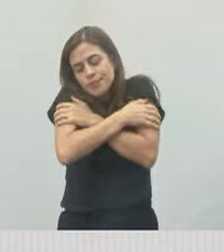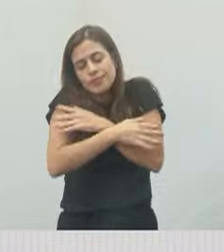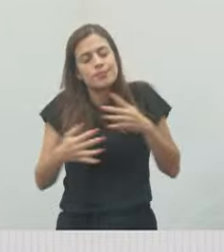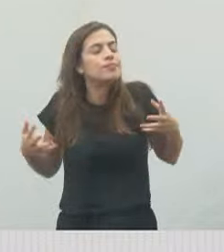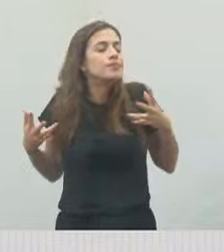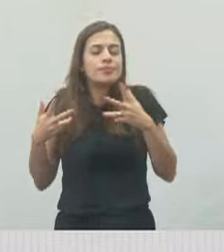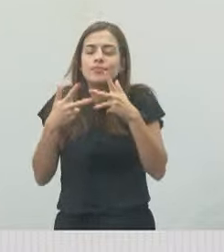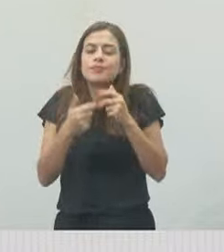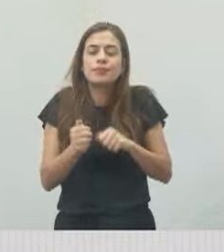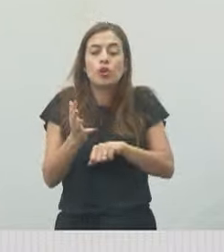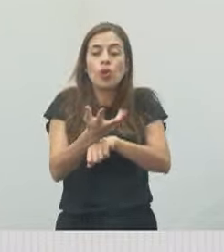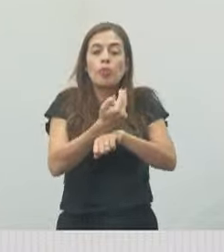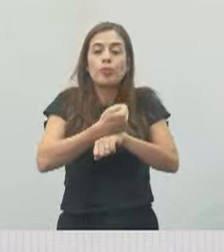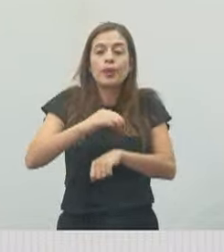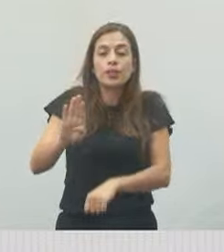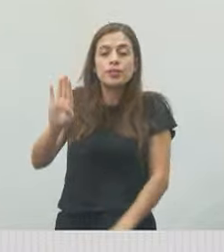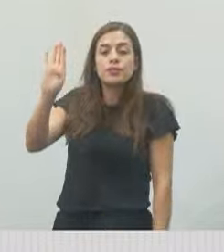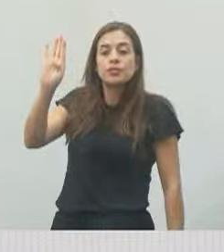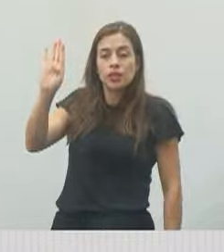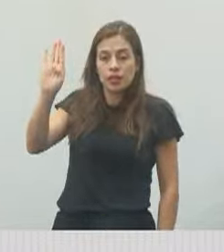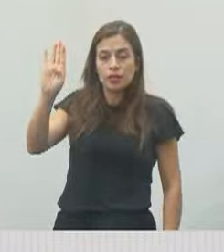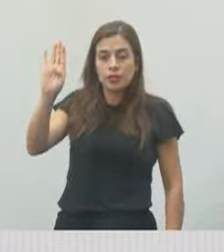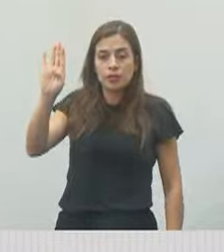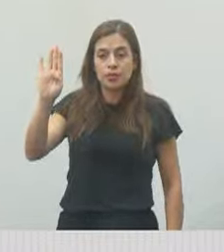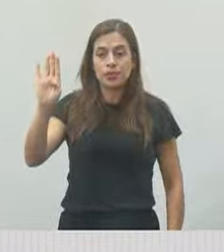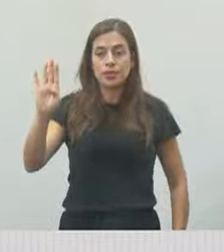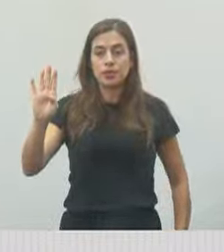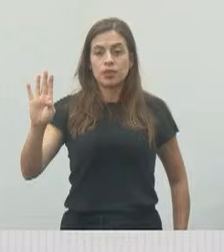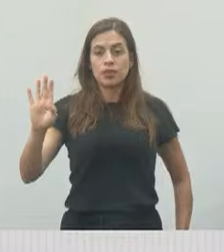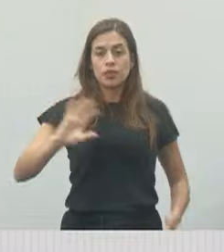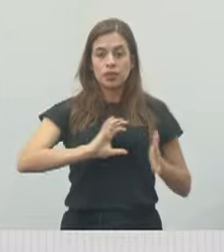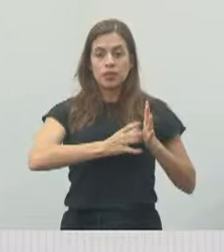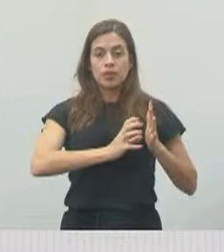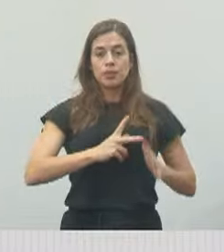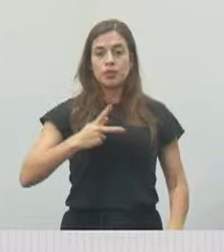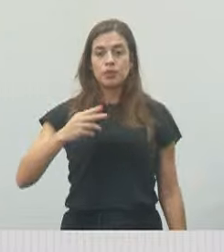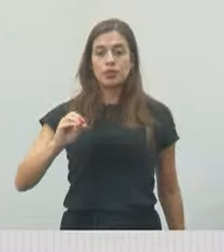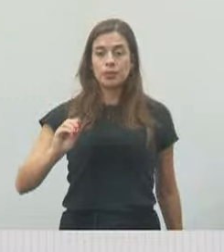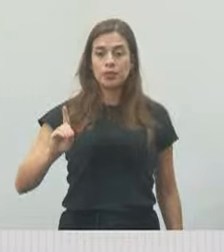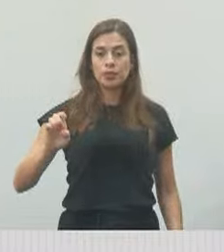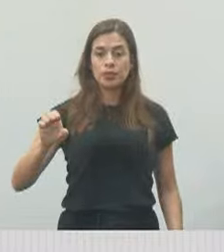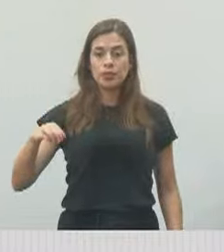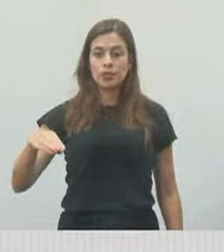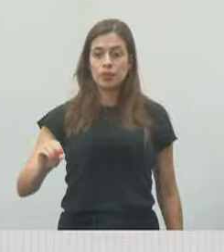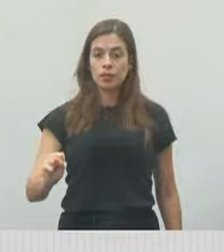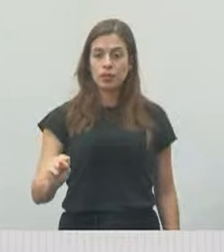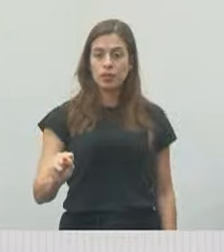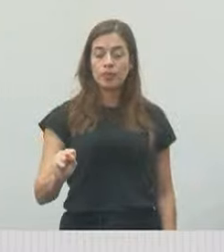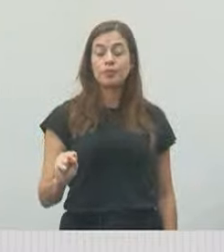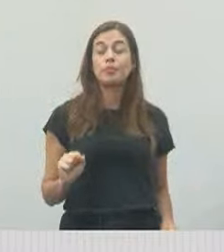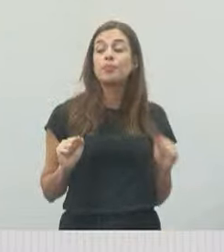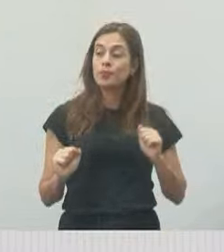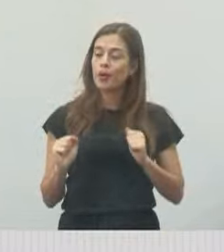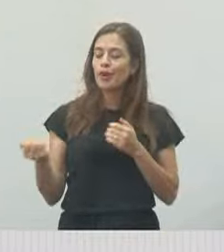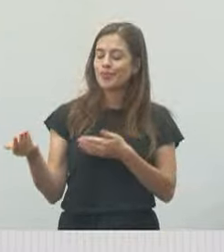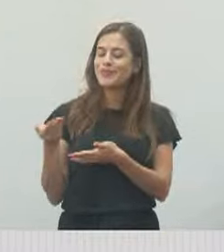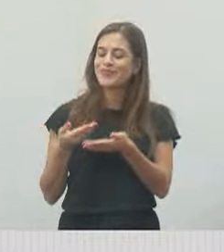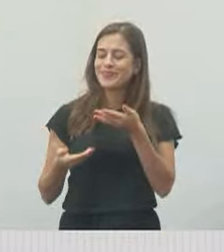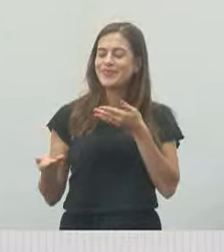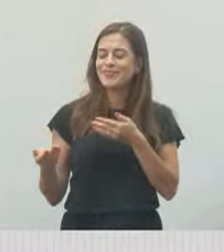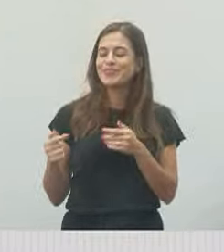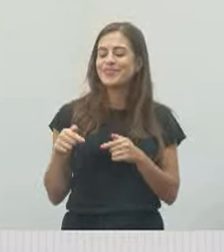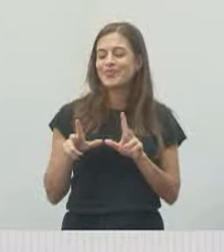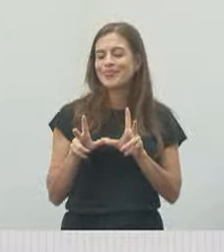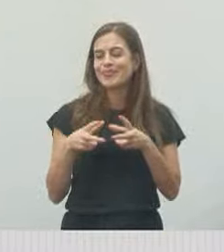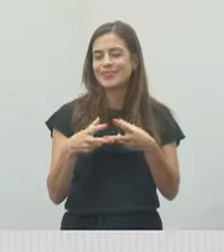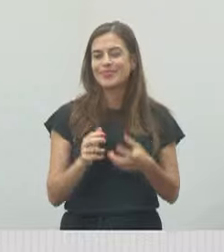todos os pré-candidatos do Podemos. E saibam que podem contar com nós